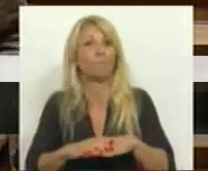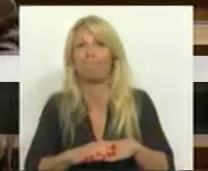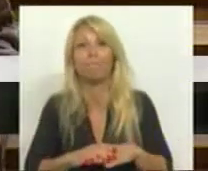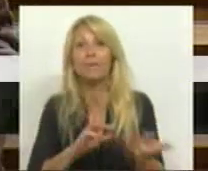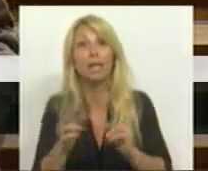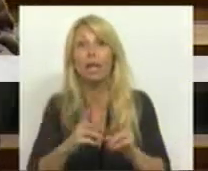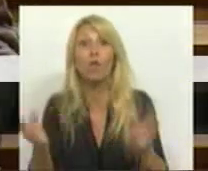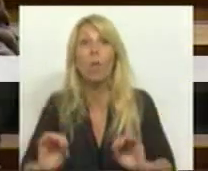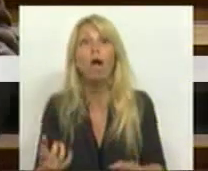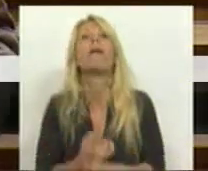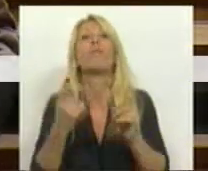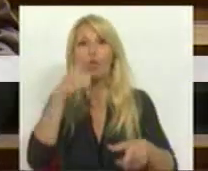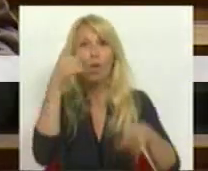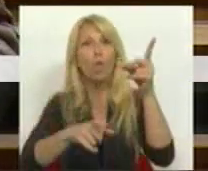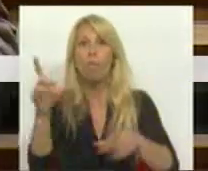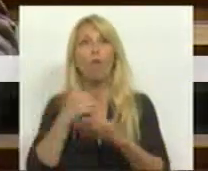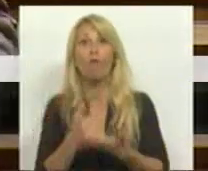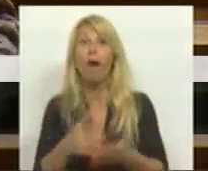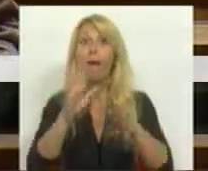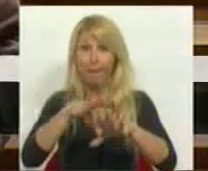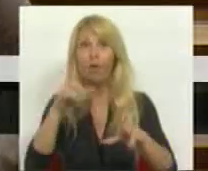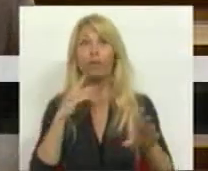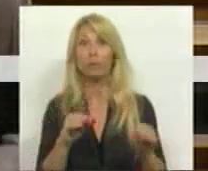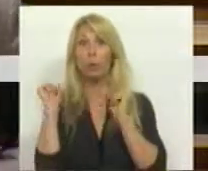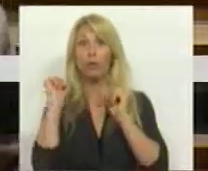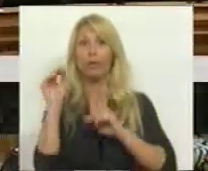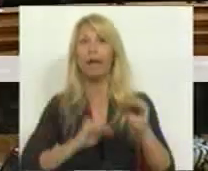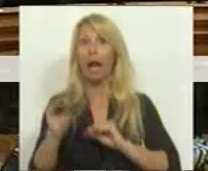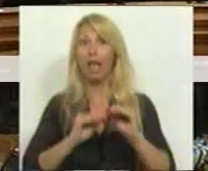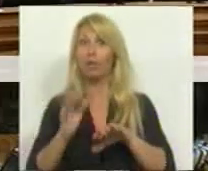porque não tem povo. E é exatamente por isso que fogem às eleições. Disse.